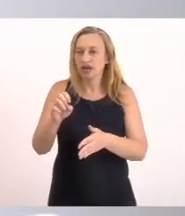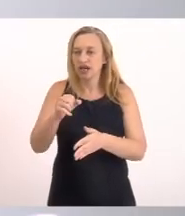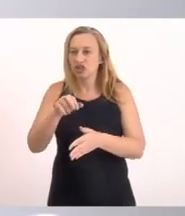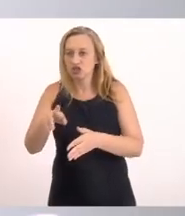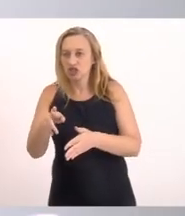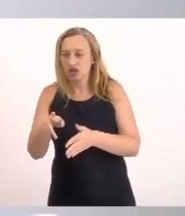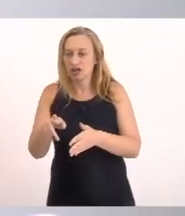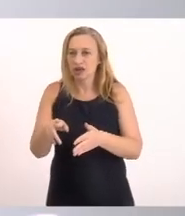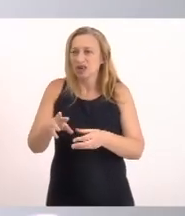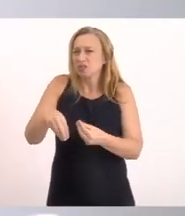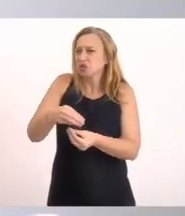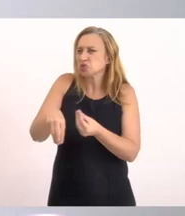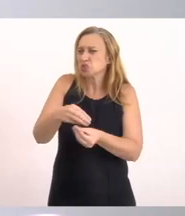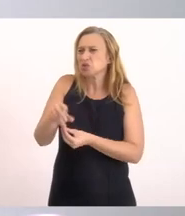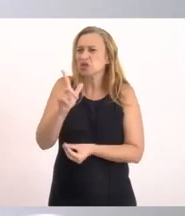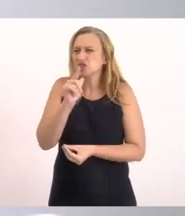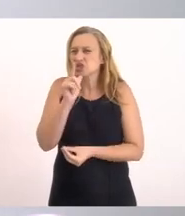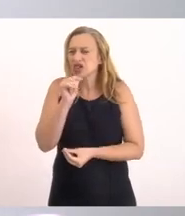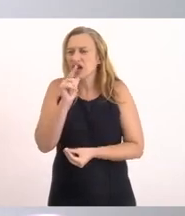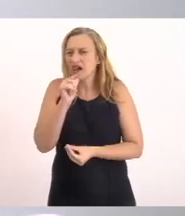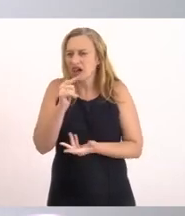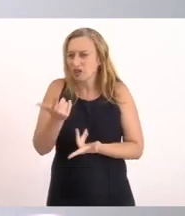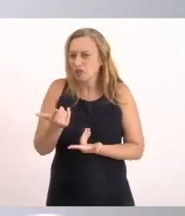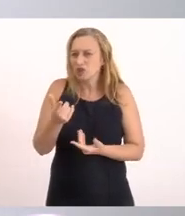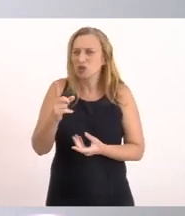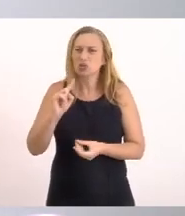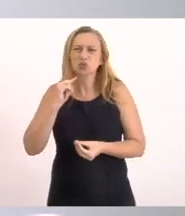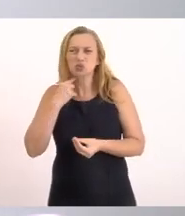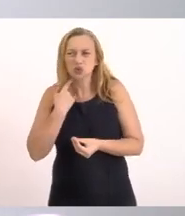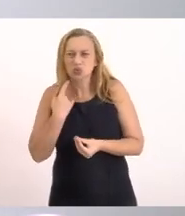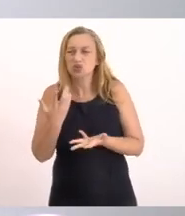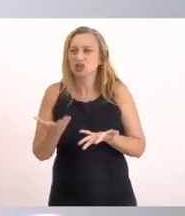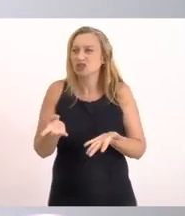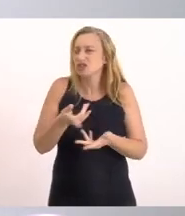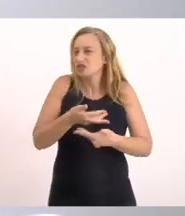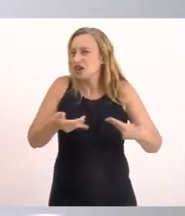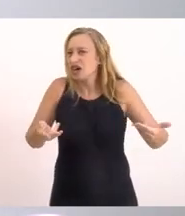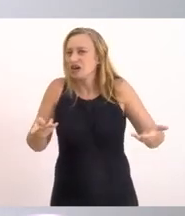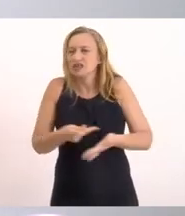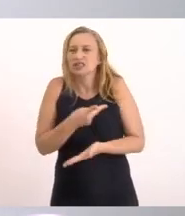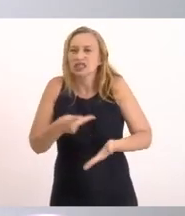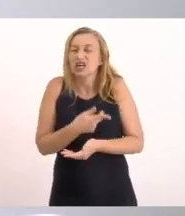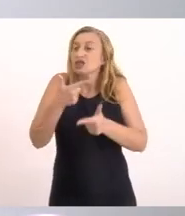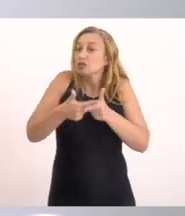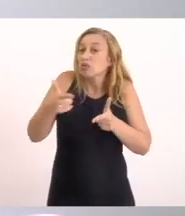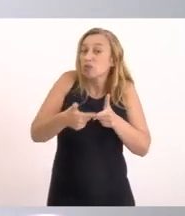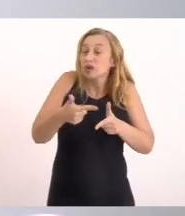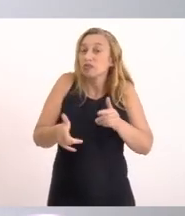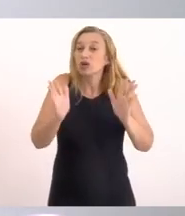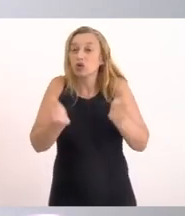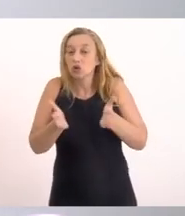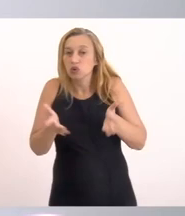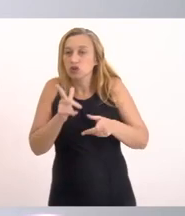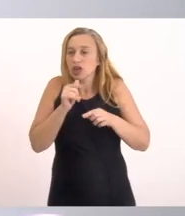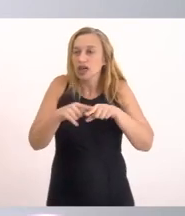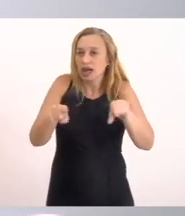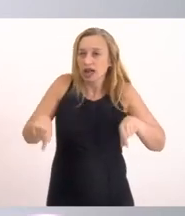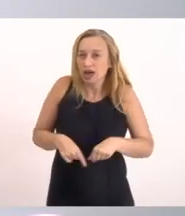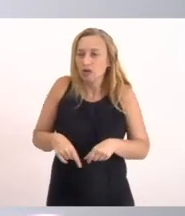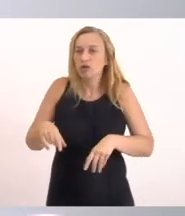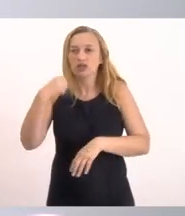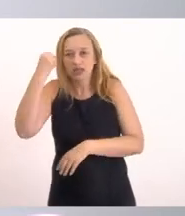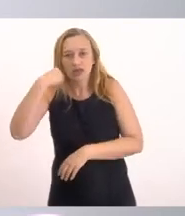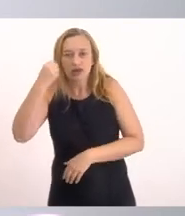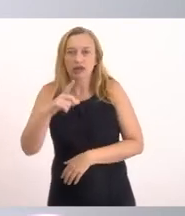Por esta Comissão De Defesa Do Meio Ambiente As diversas irregularidades Dos diversos problemas Hoje Que a Lagoa De Saquarema